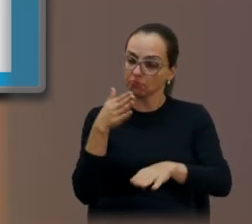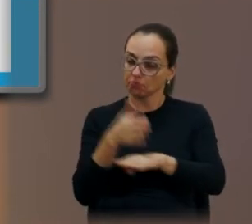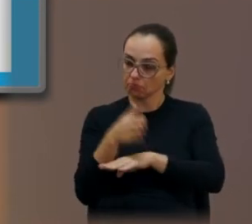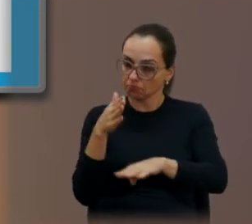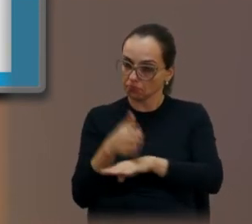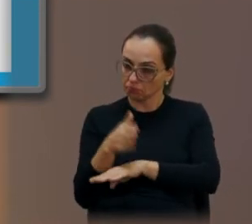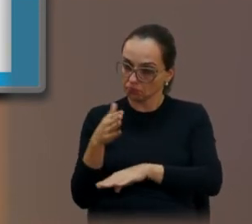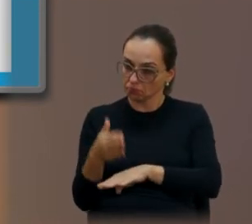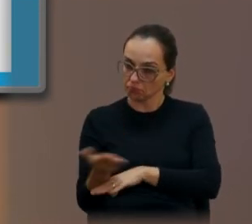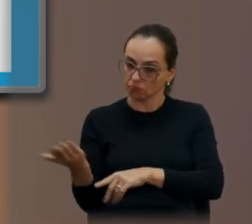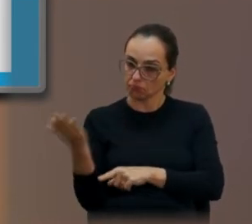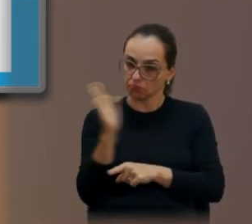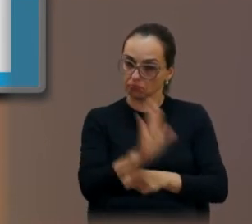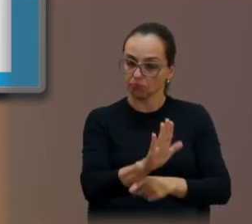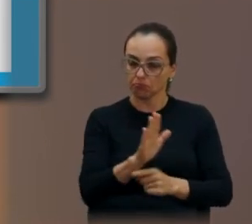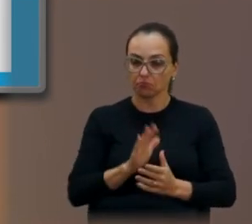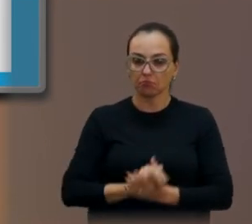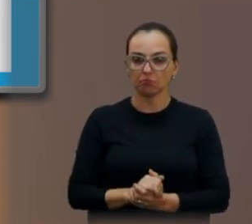atendendo.